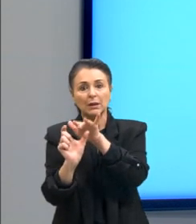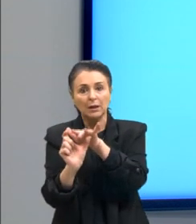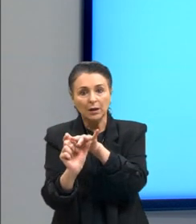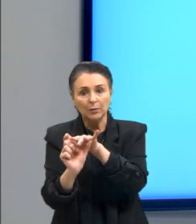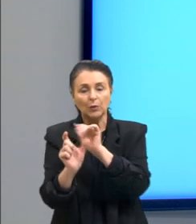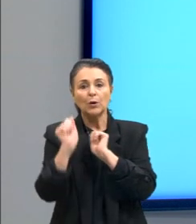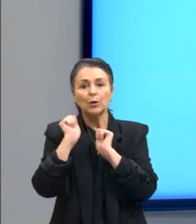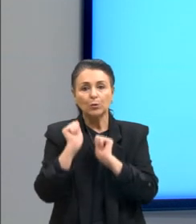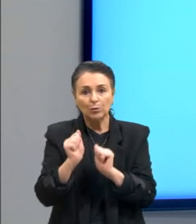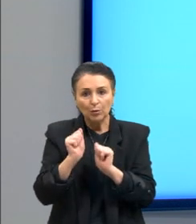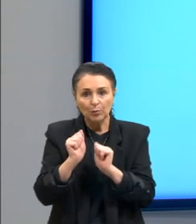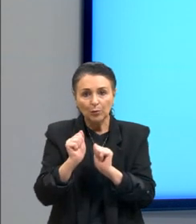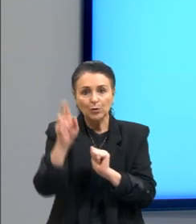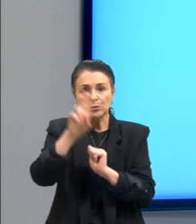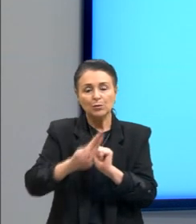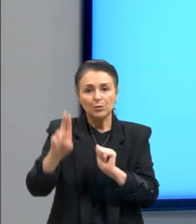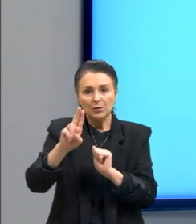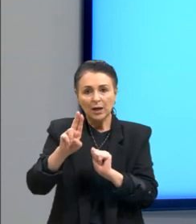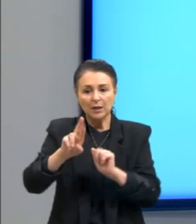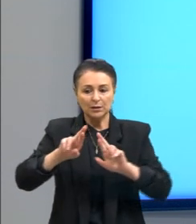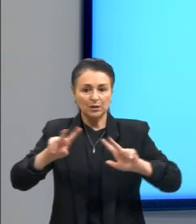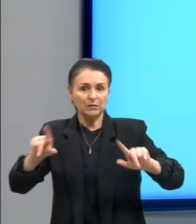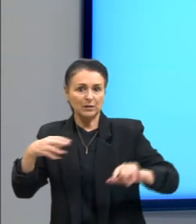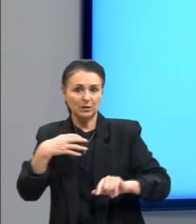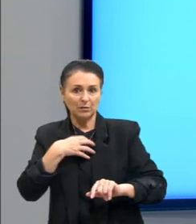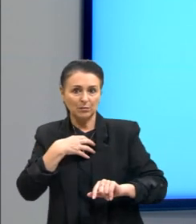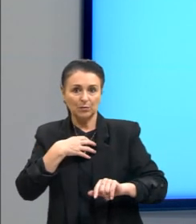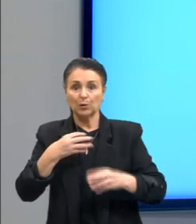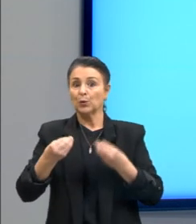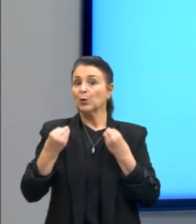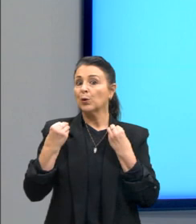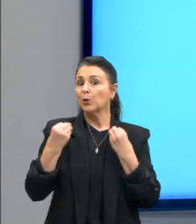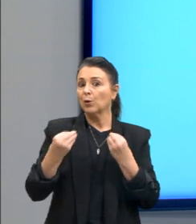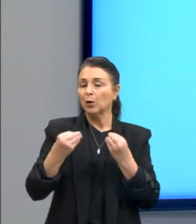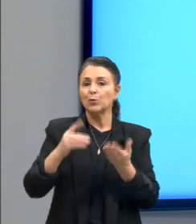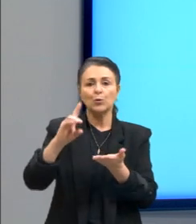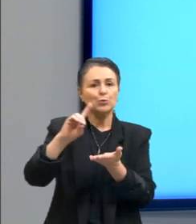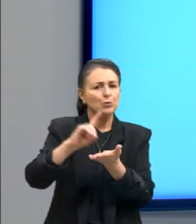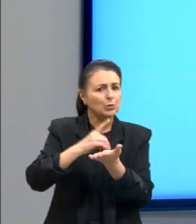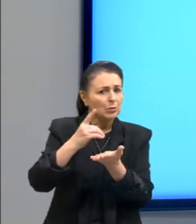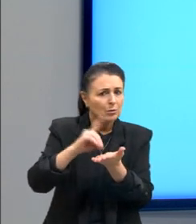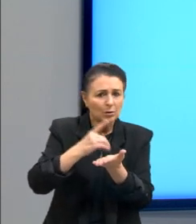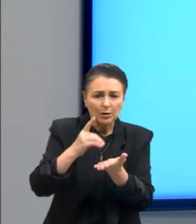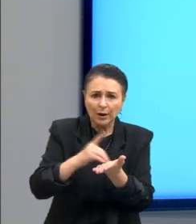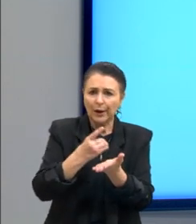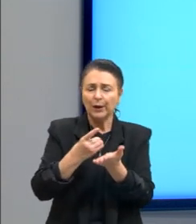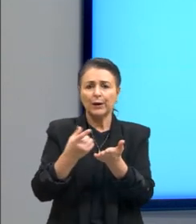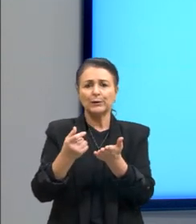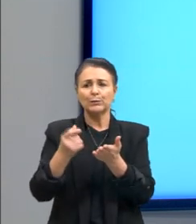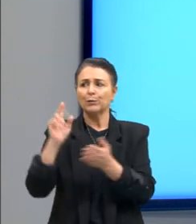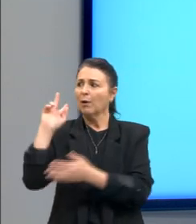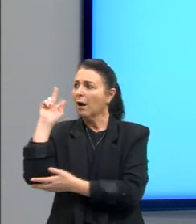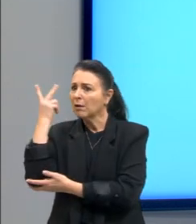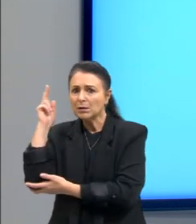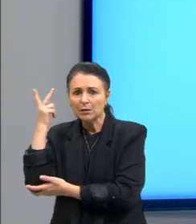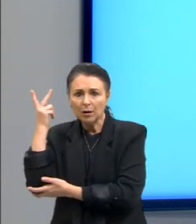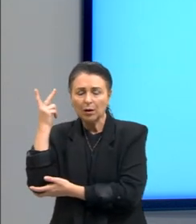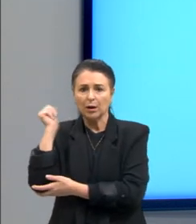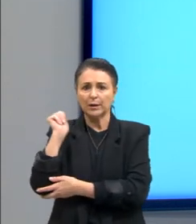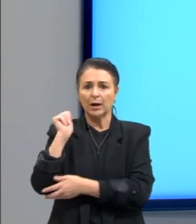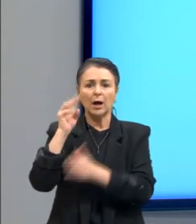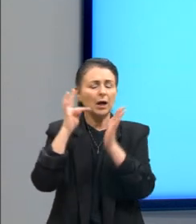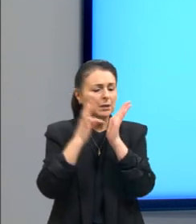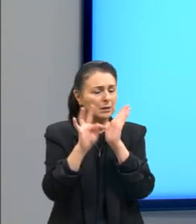algo a partir de diferentes formas tais como dicionário definição histórica definição